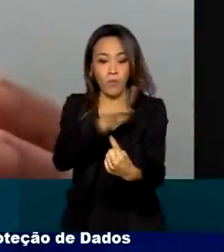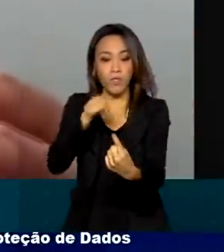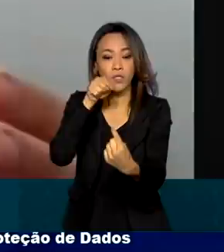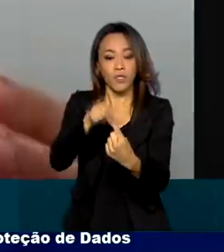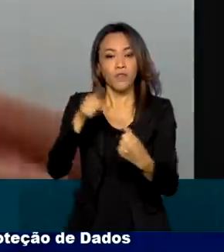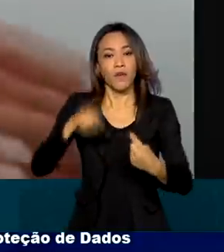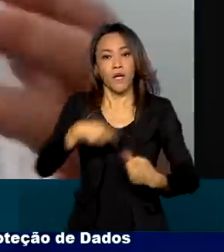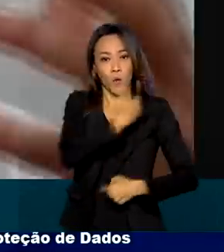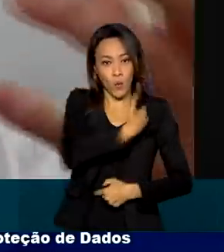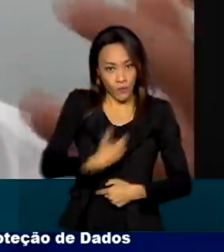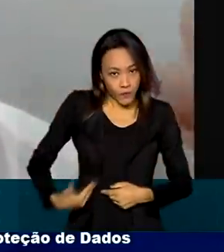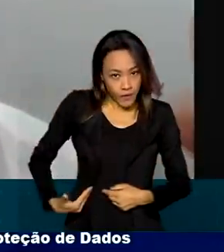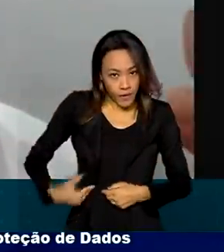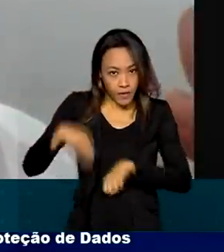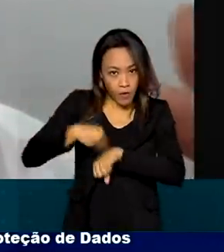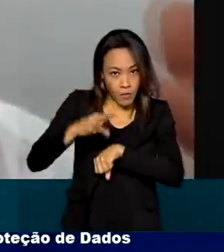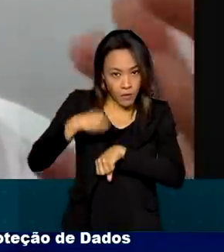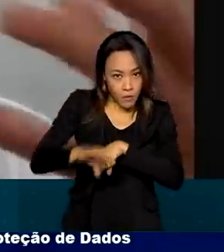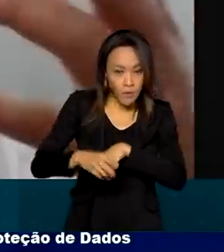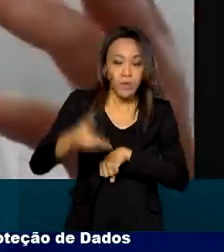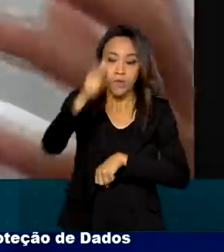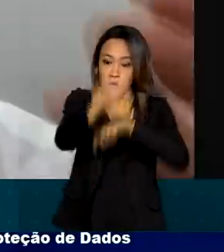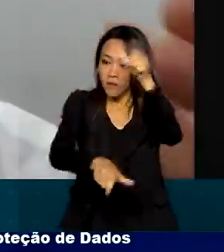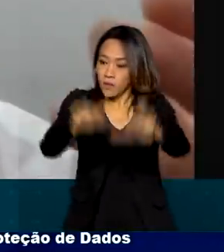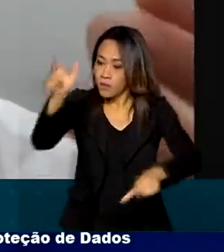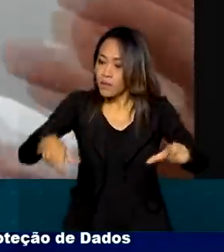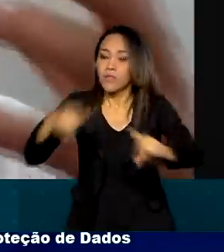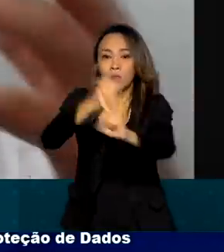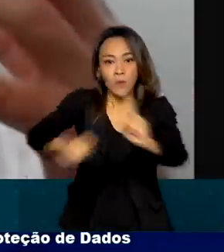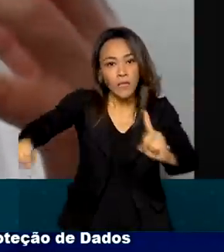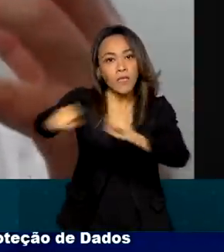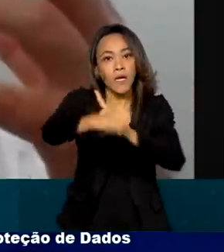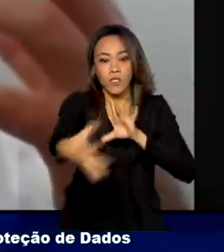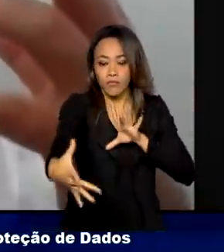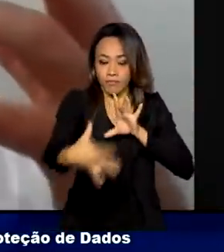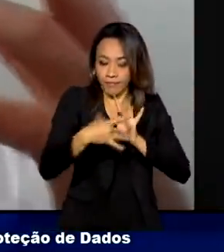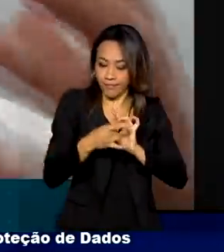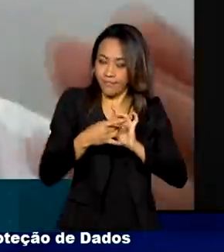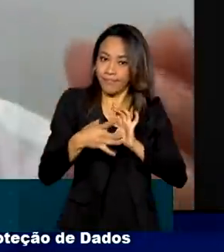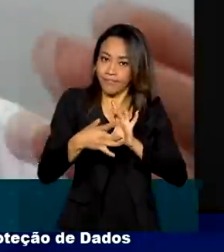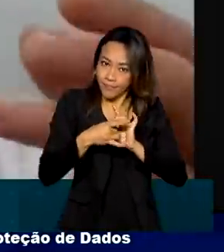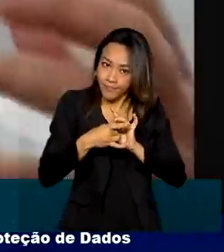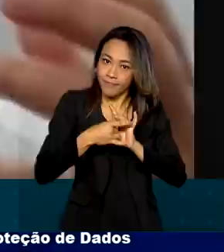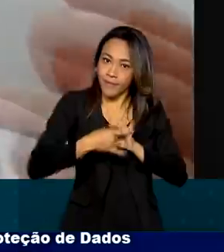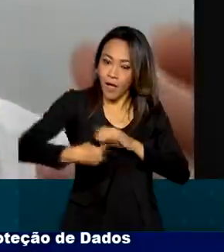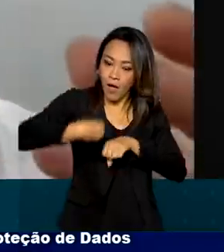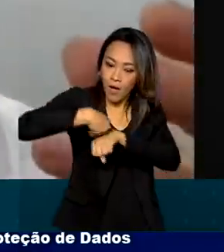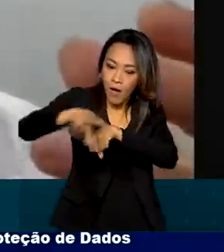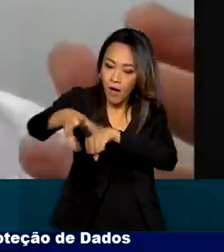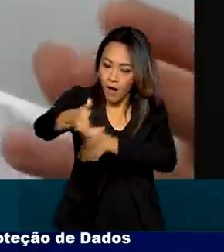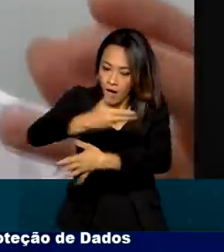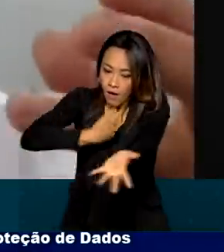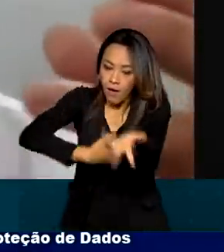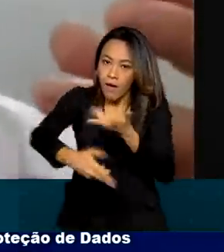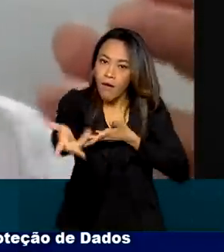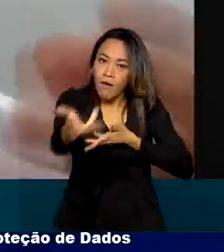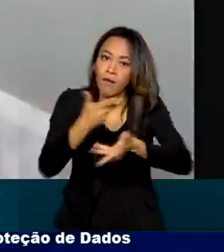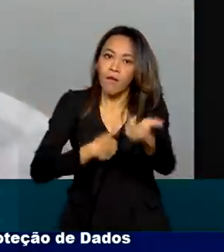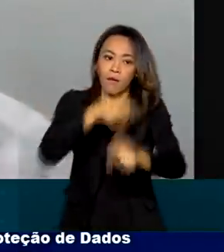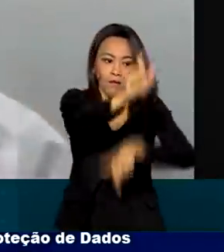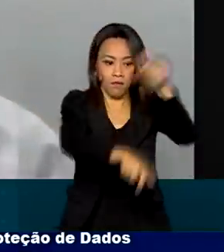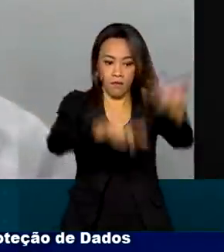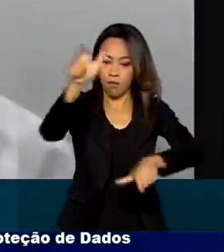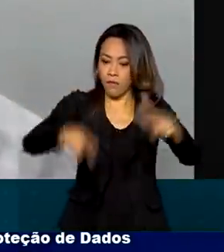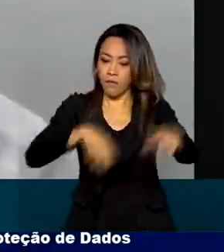sociedade. O nosso objetivo é que os cidadãos tenham acesso